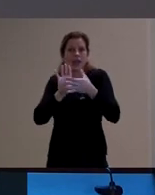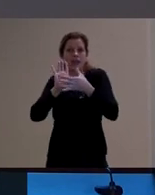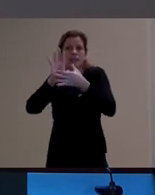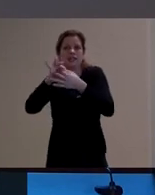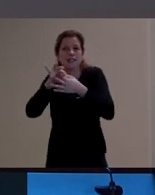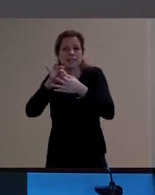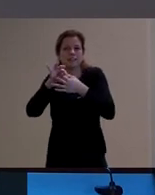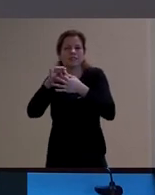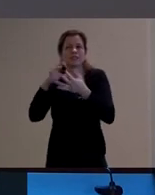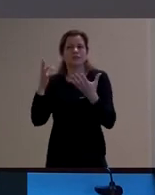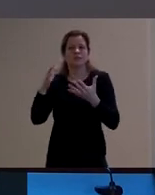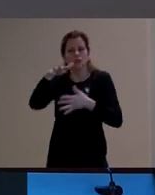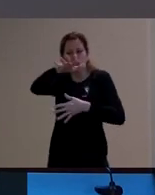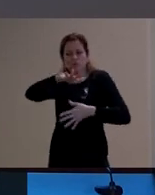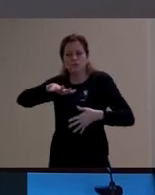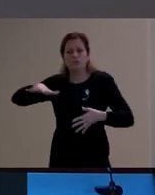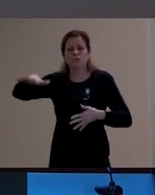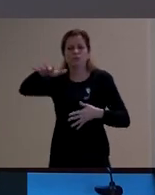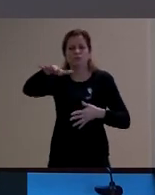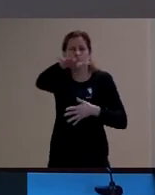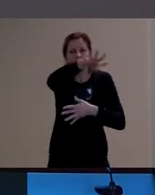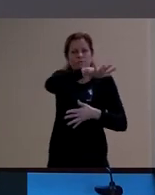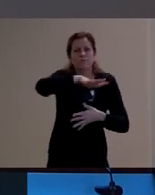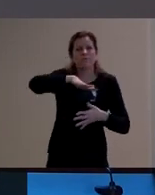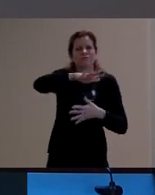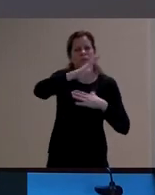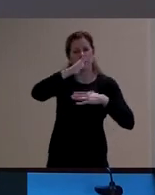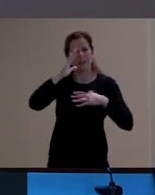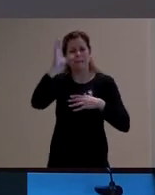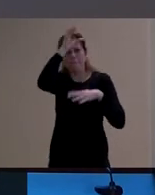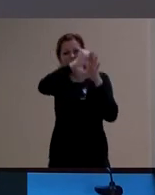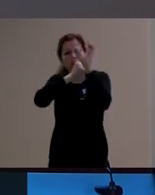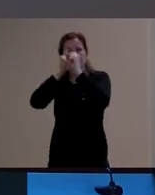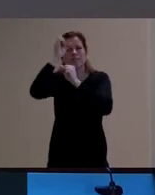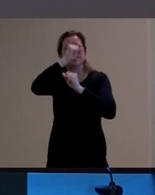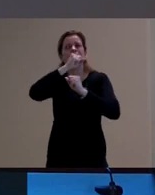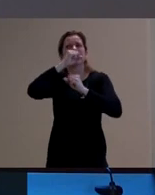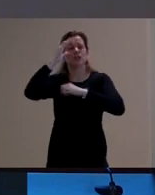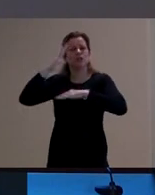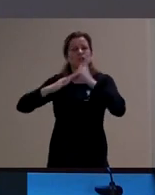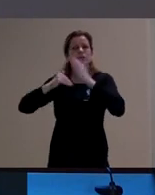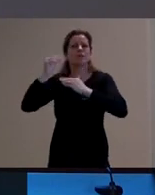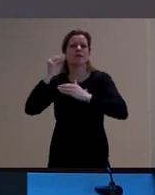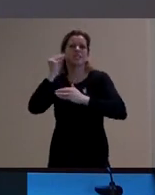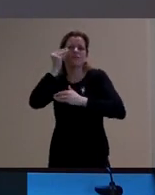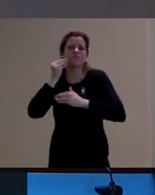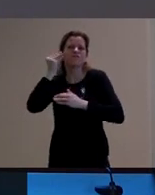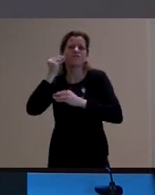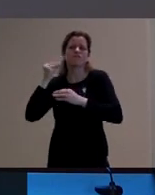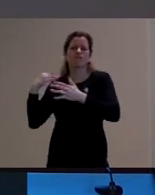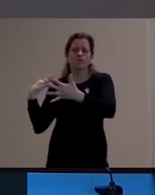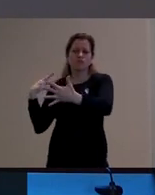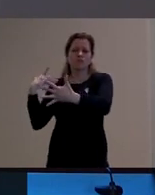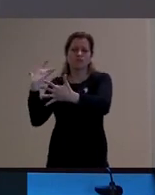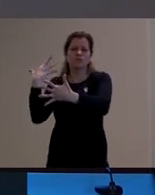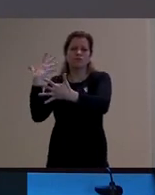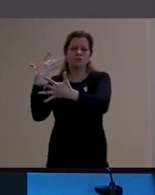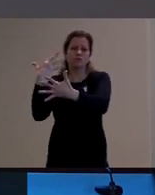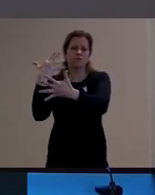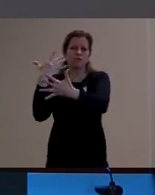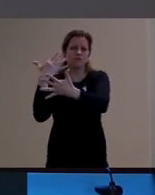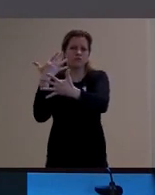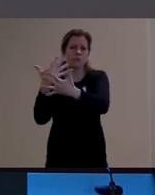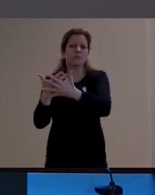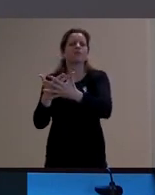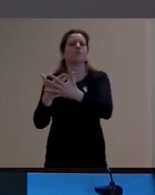restos espaços cesuras ruínas enfim num outro tipo de temporalidade que é algo que